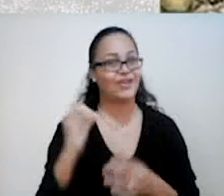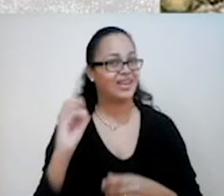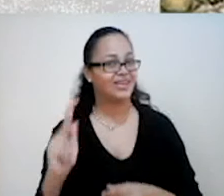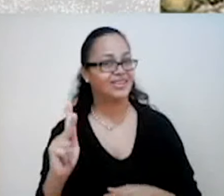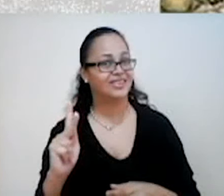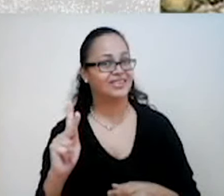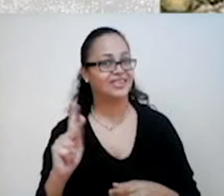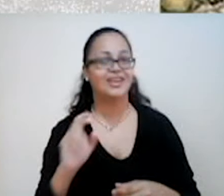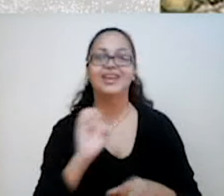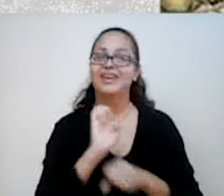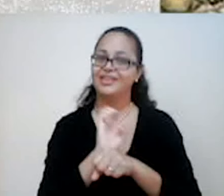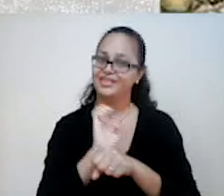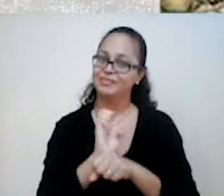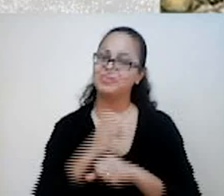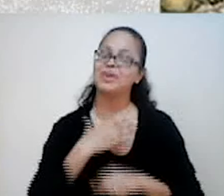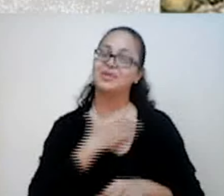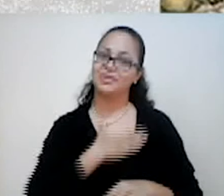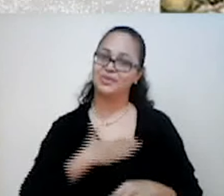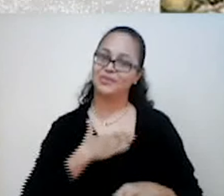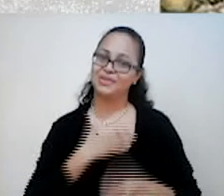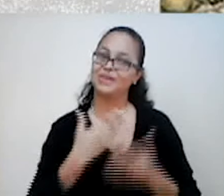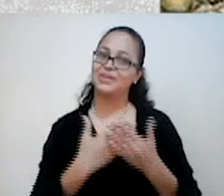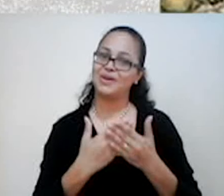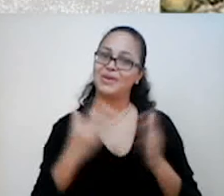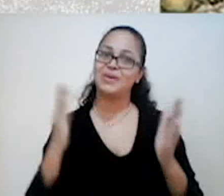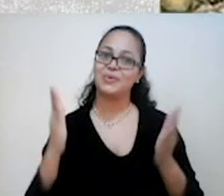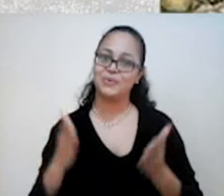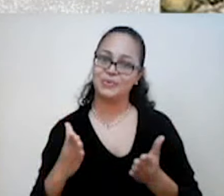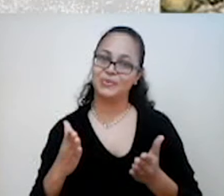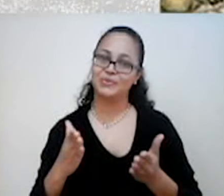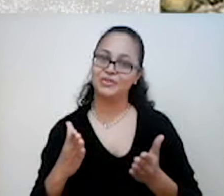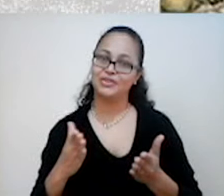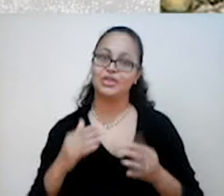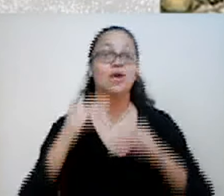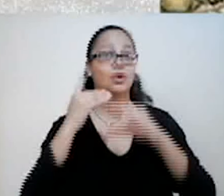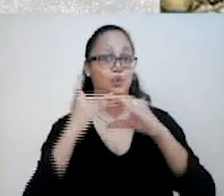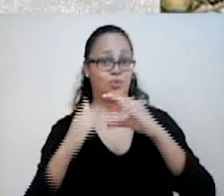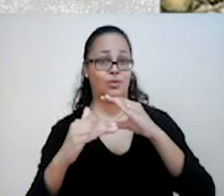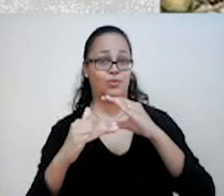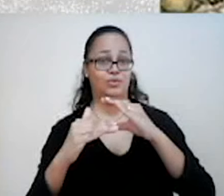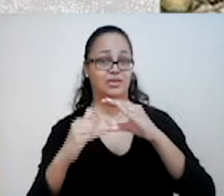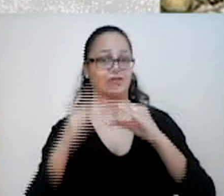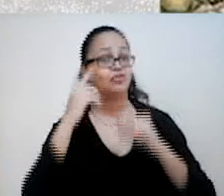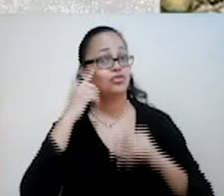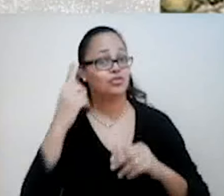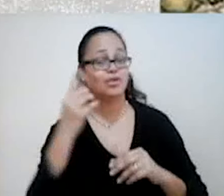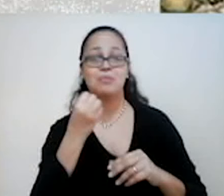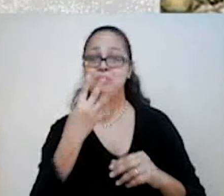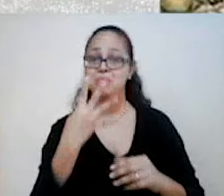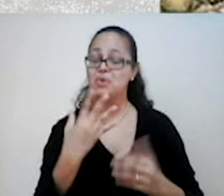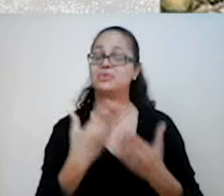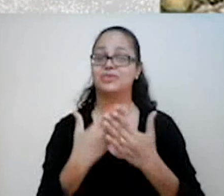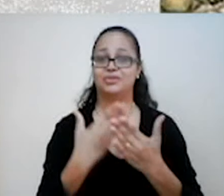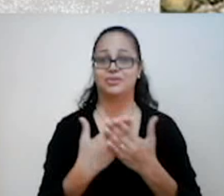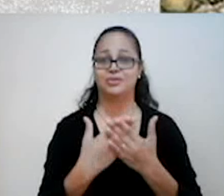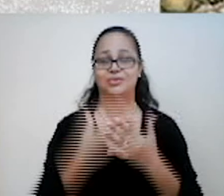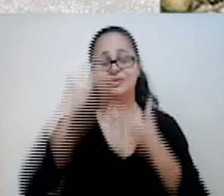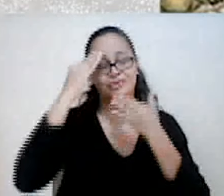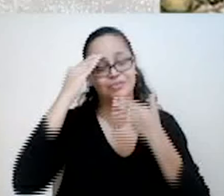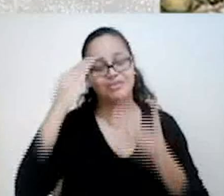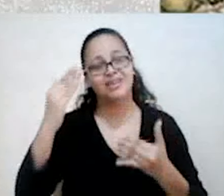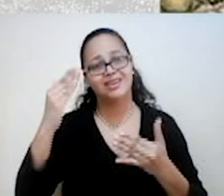assunto, ok? Espero que tenham gostado da aula de hoje. Ao lado está meu contato, caso tenham dúvidas. Bons estudos,